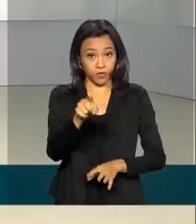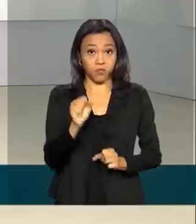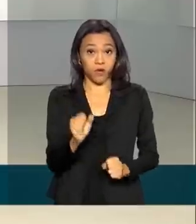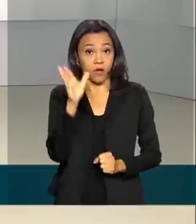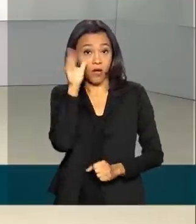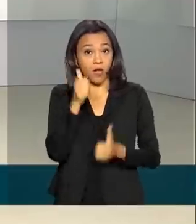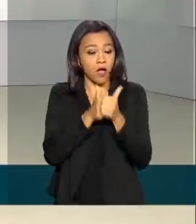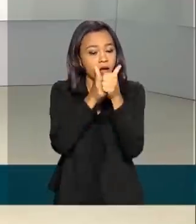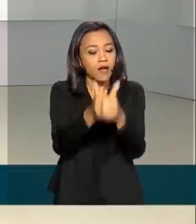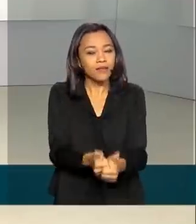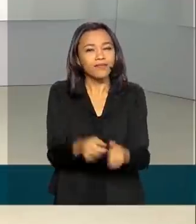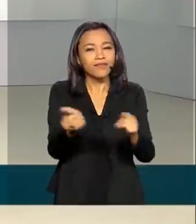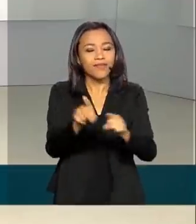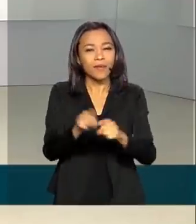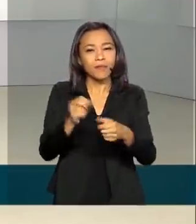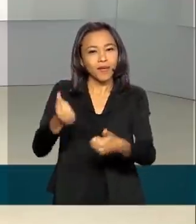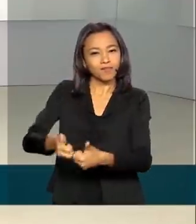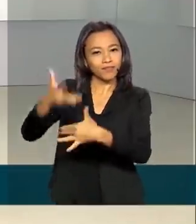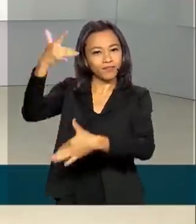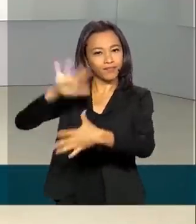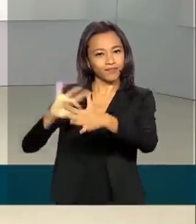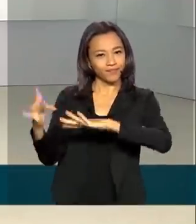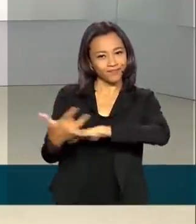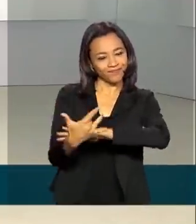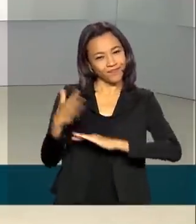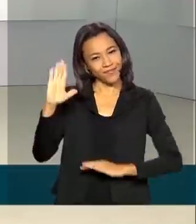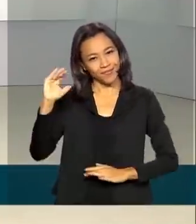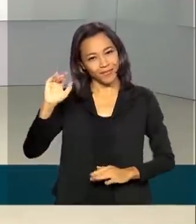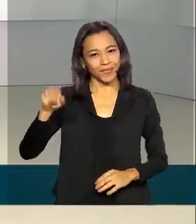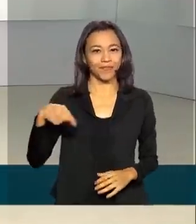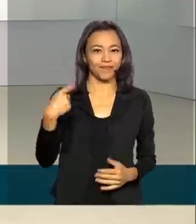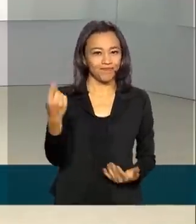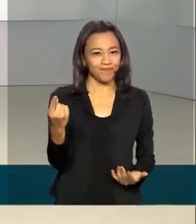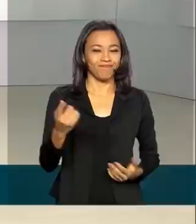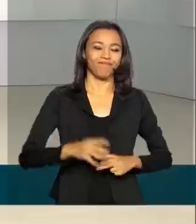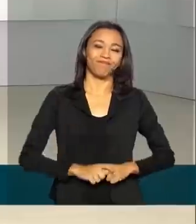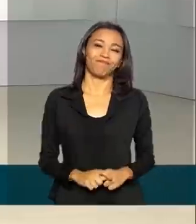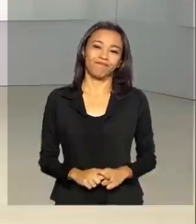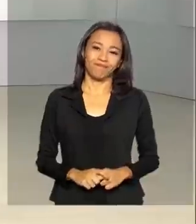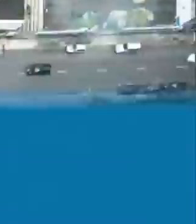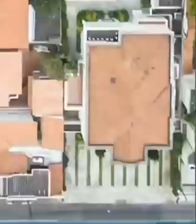Você pode nos acompanhar também pelas redes sociais. Até a próxima edição. Tchau!